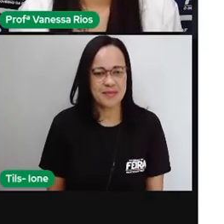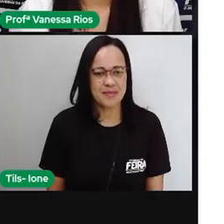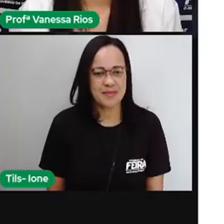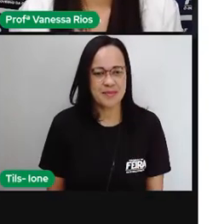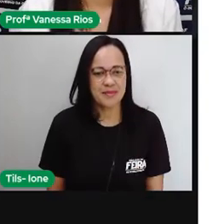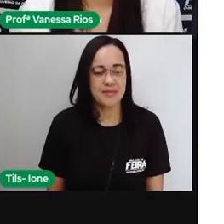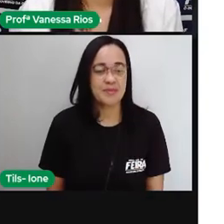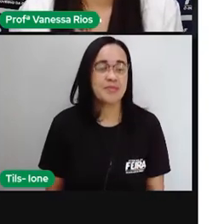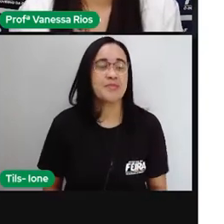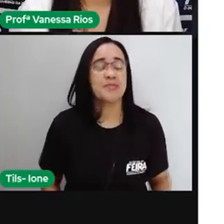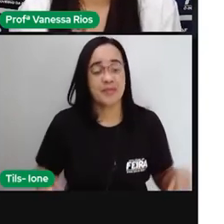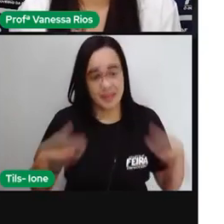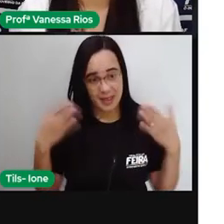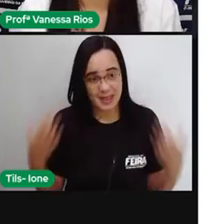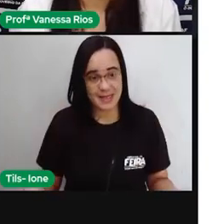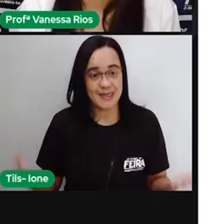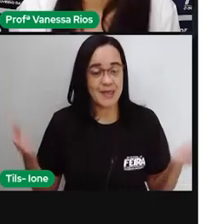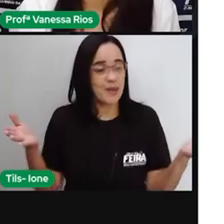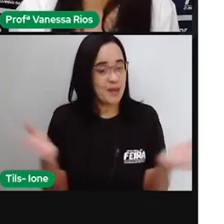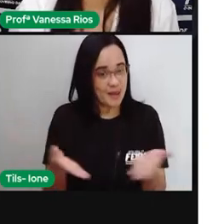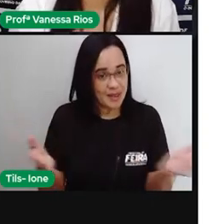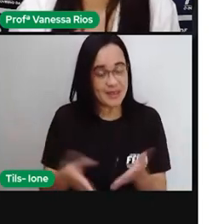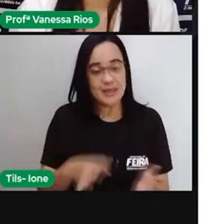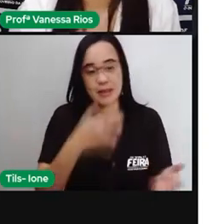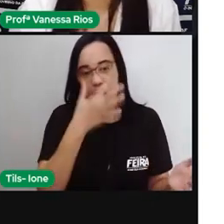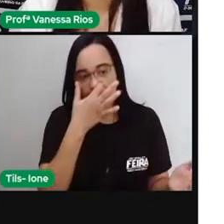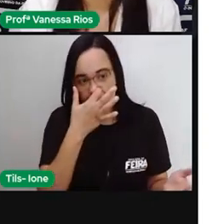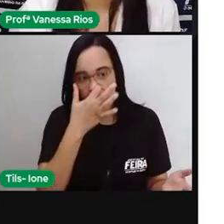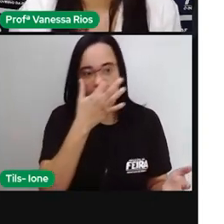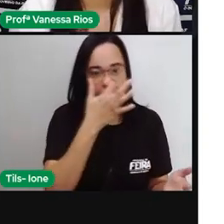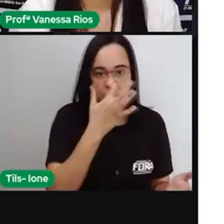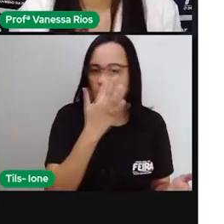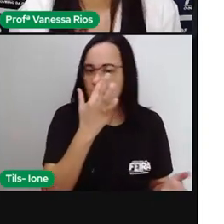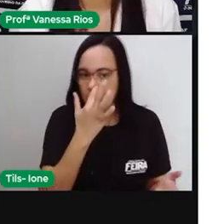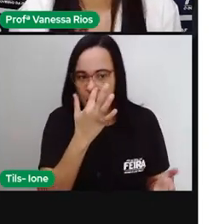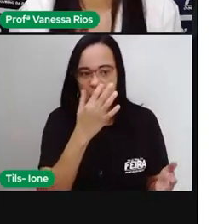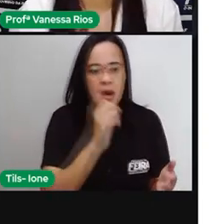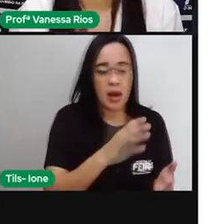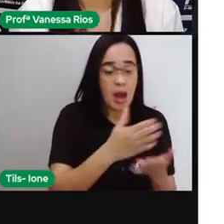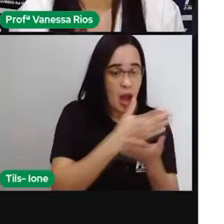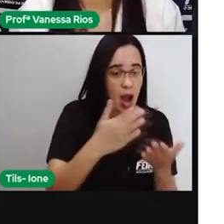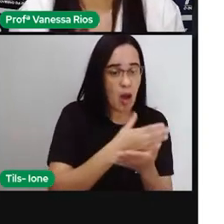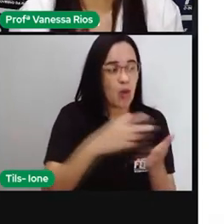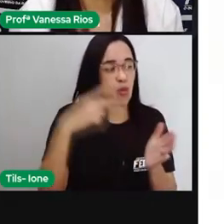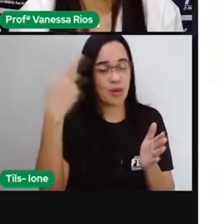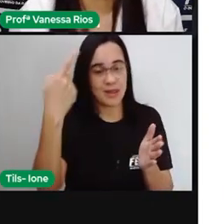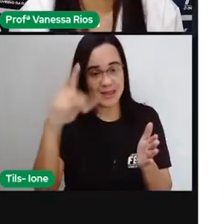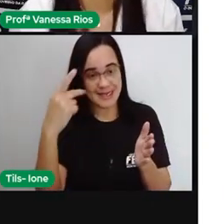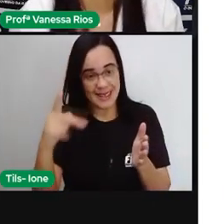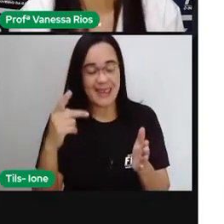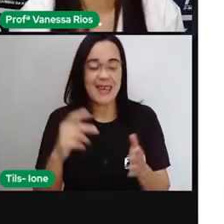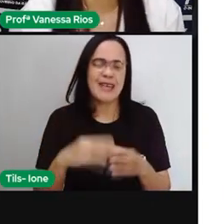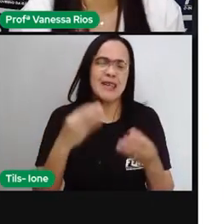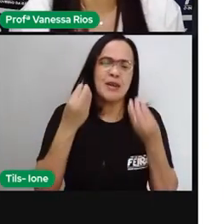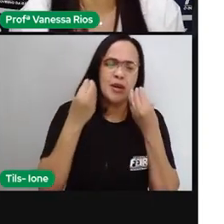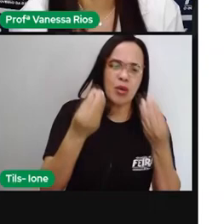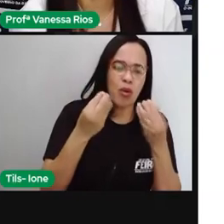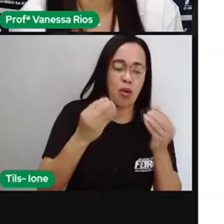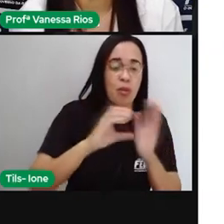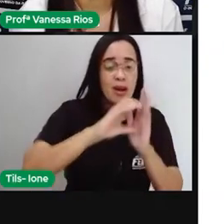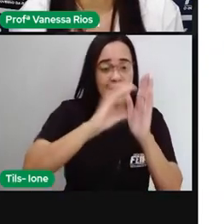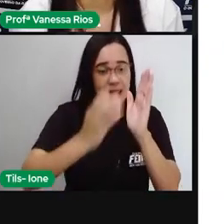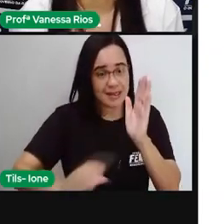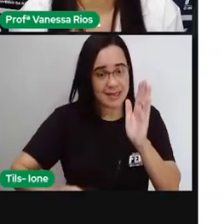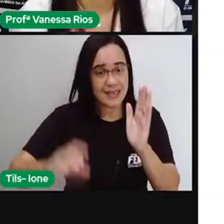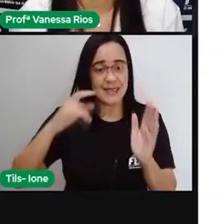Então, gente vai agora observar algumas obras de Miró, para que todas as características, as informações